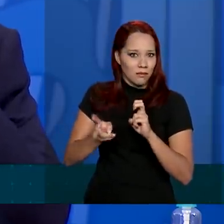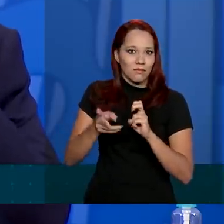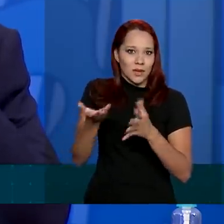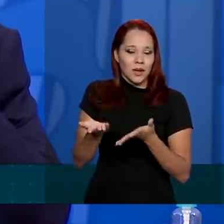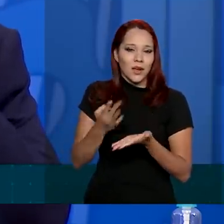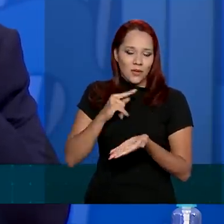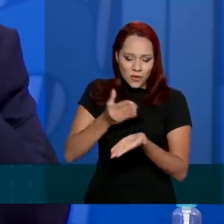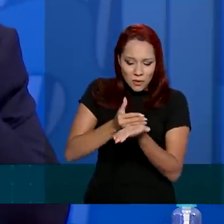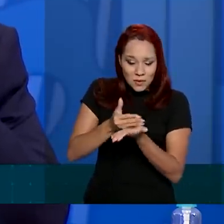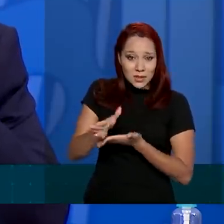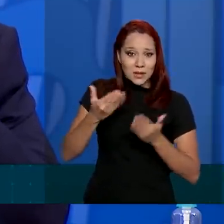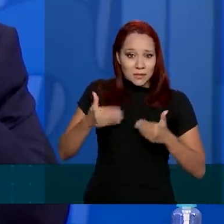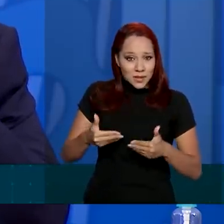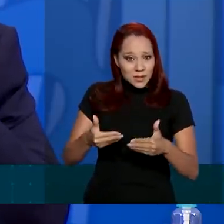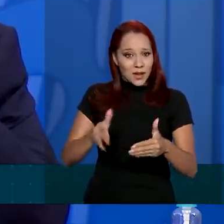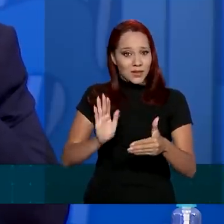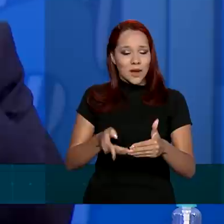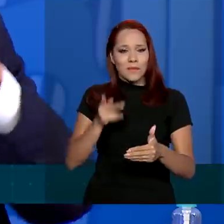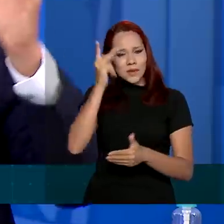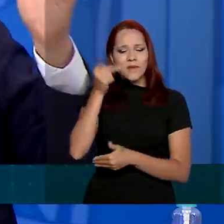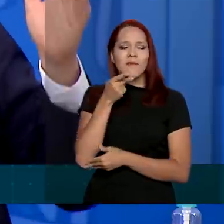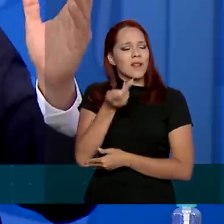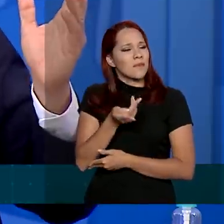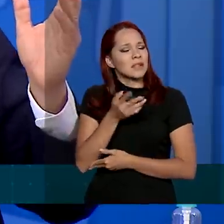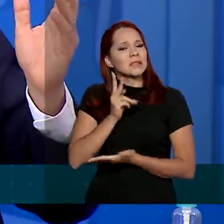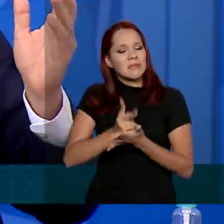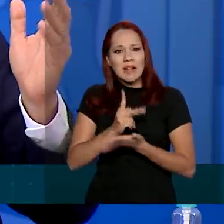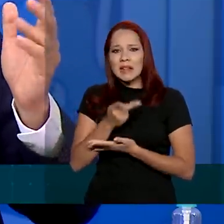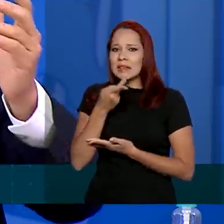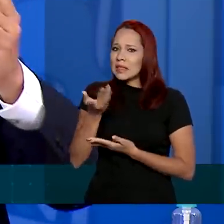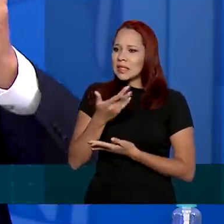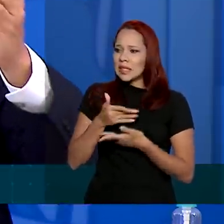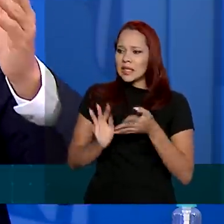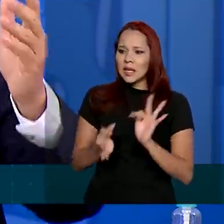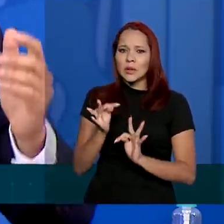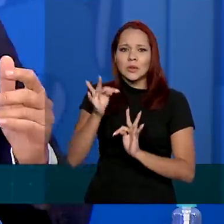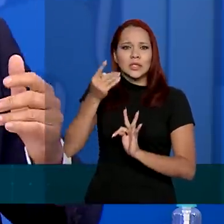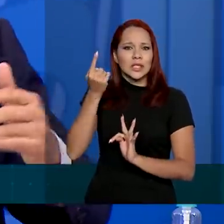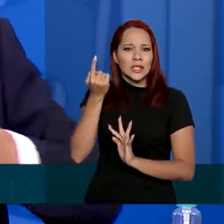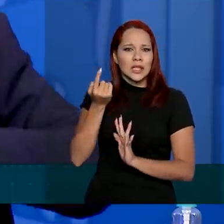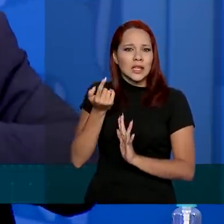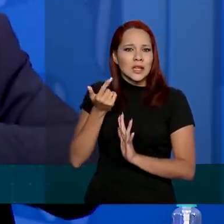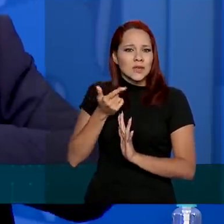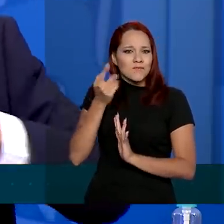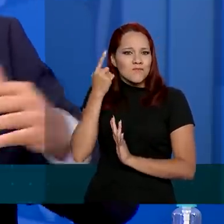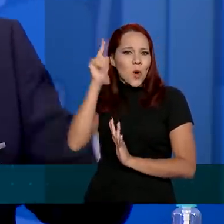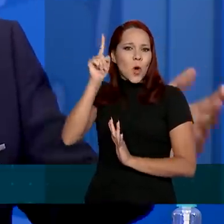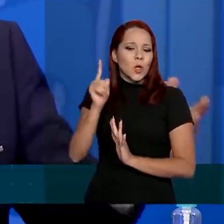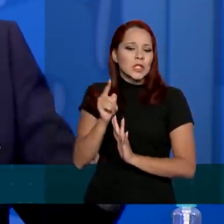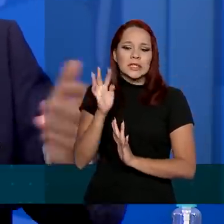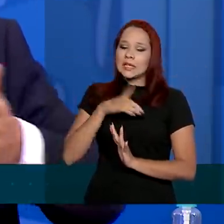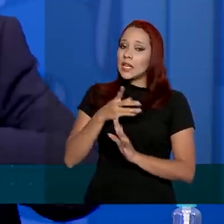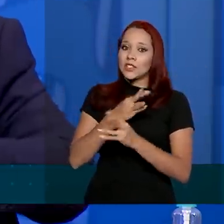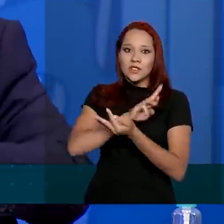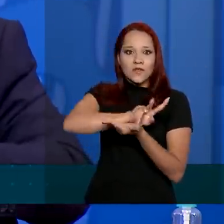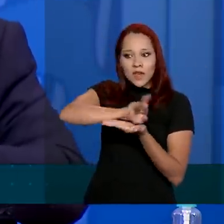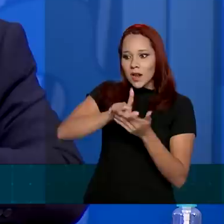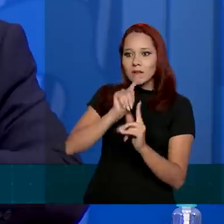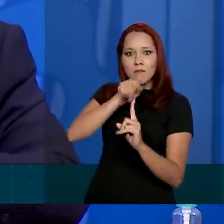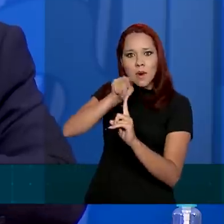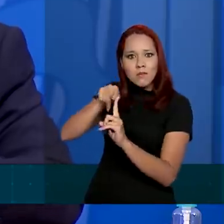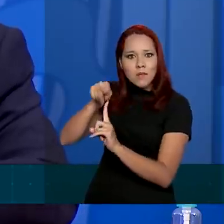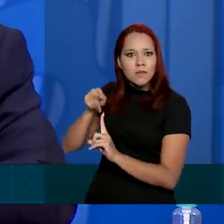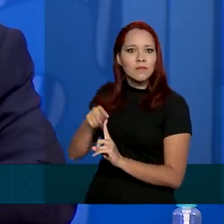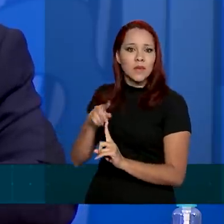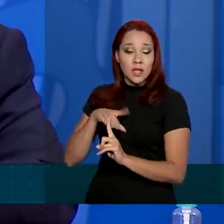quando eu entrei no ministério e o pessoal falou assim, pô, mas você fala tanto de inteligência artificial, olha, inteligência artificial tem muitas aplicações, a está falando em